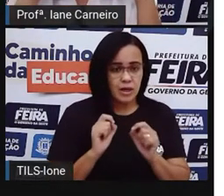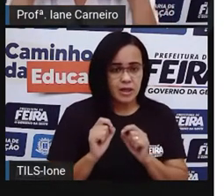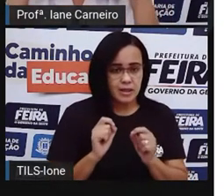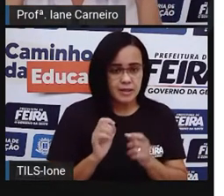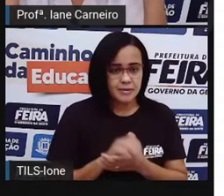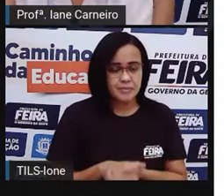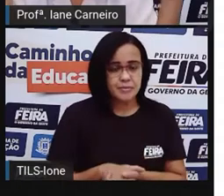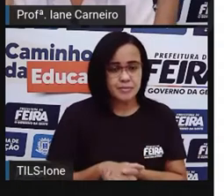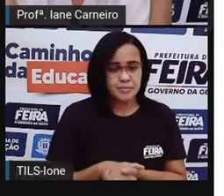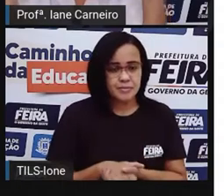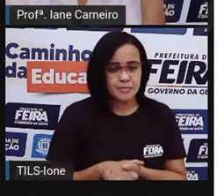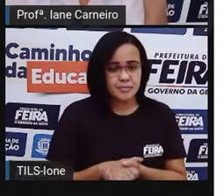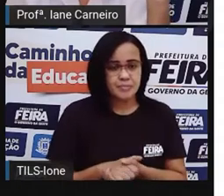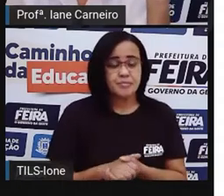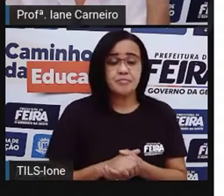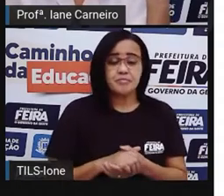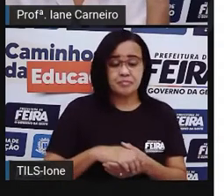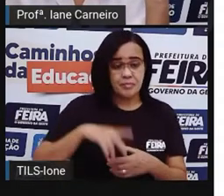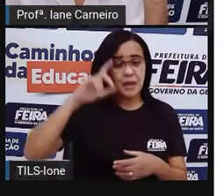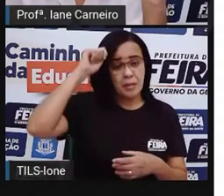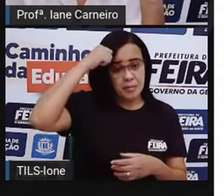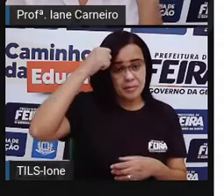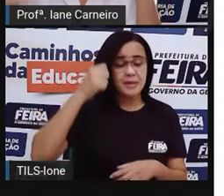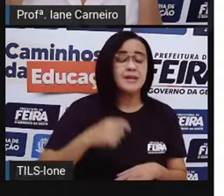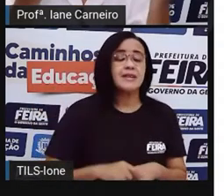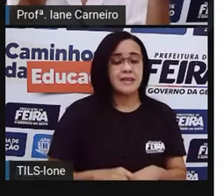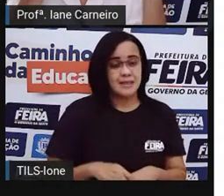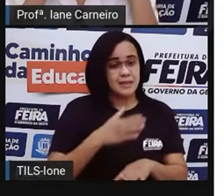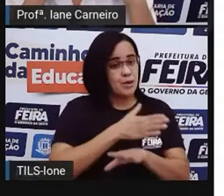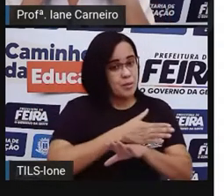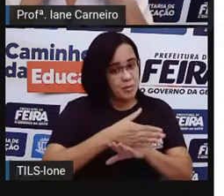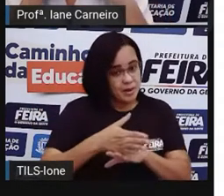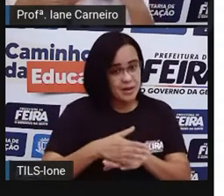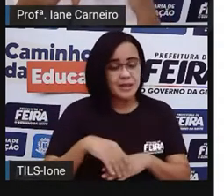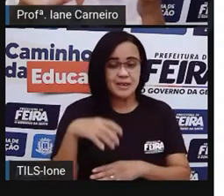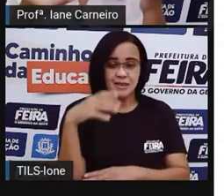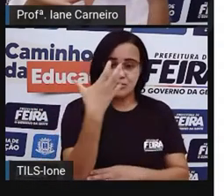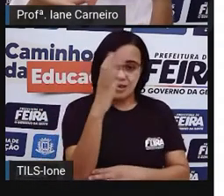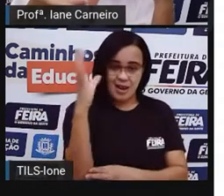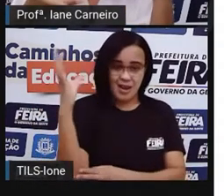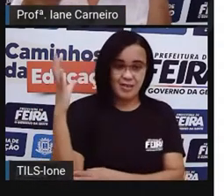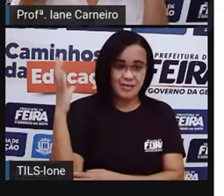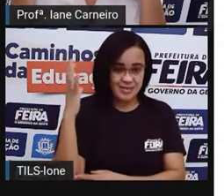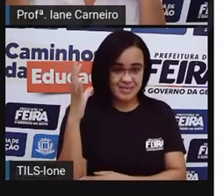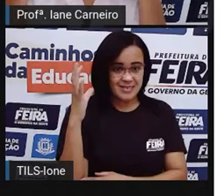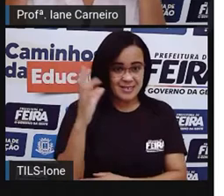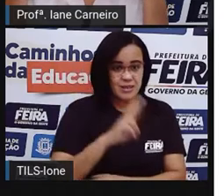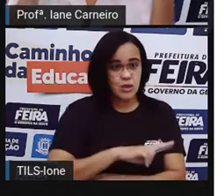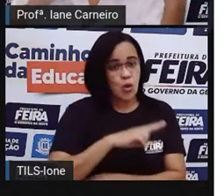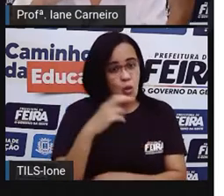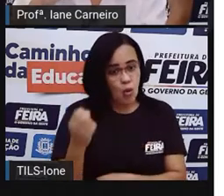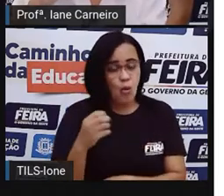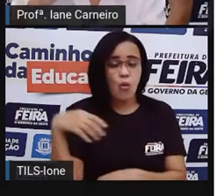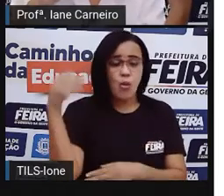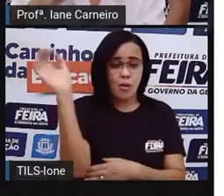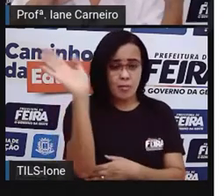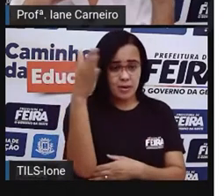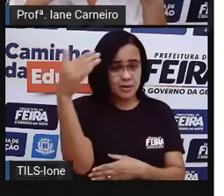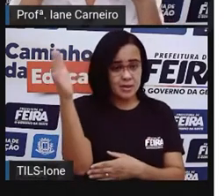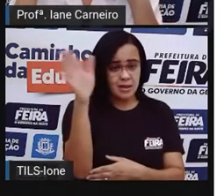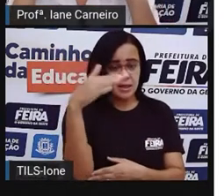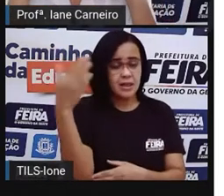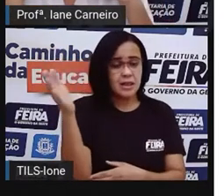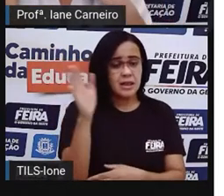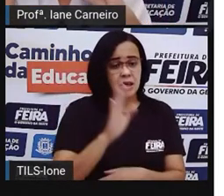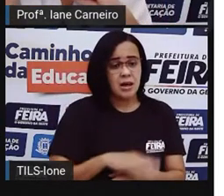mosaico aí em preto e branco, né? Poderia ser uma árvore aqui em preto e branco, né? Ou poderia também ser a bandeira do Brasil, né?